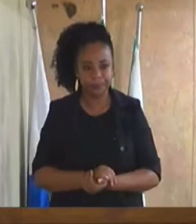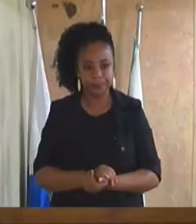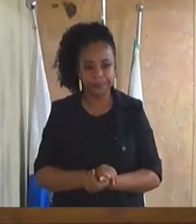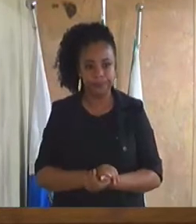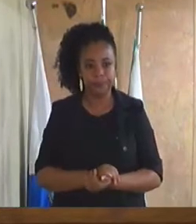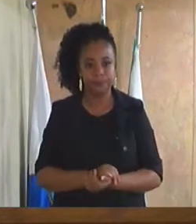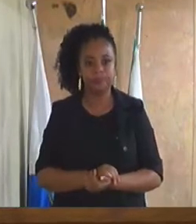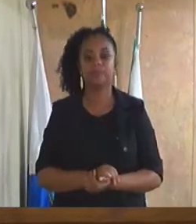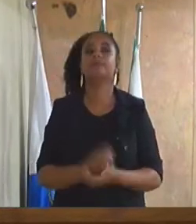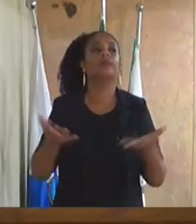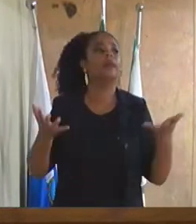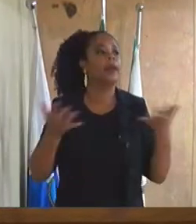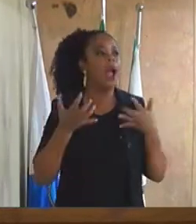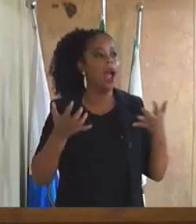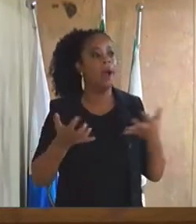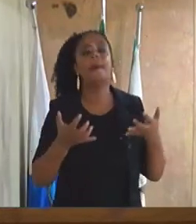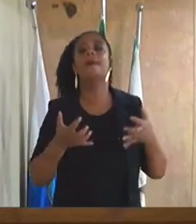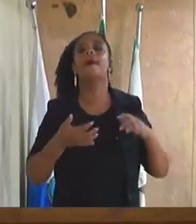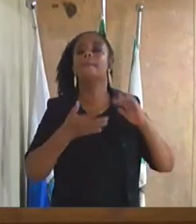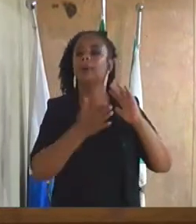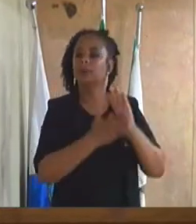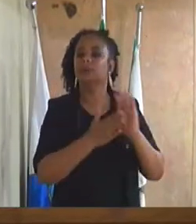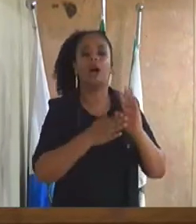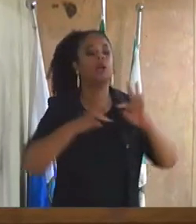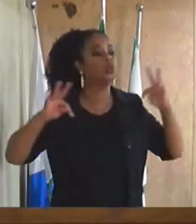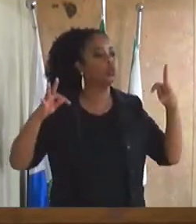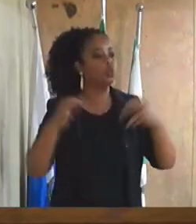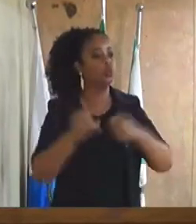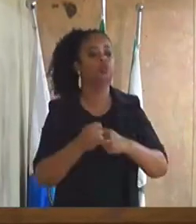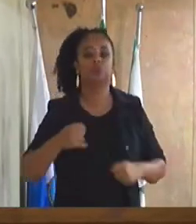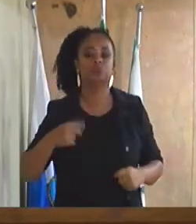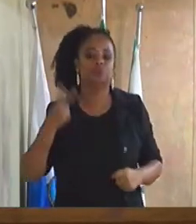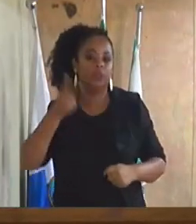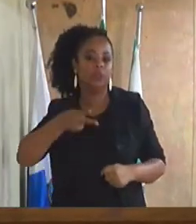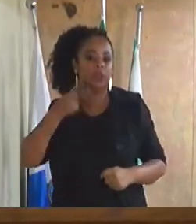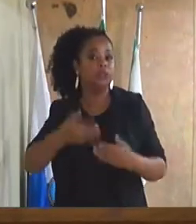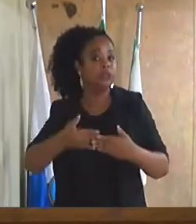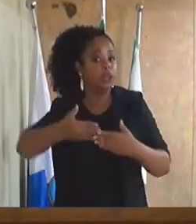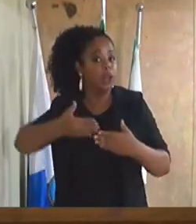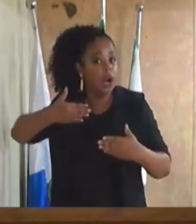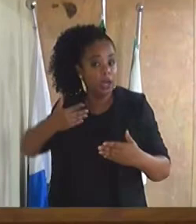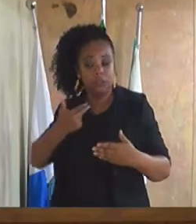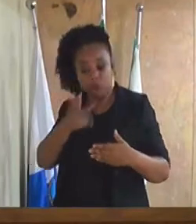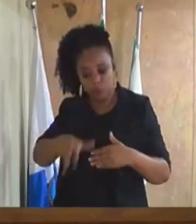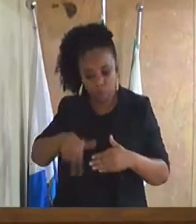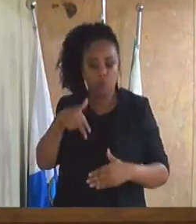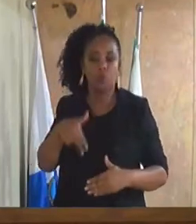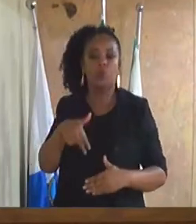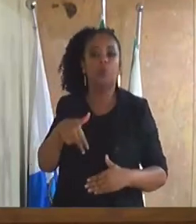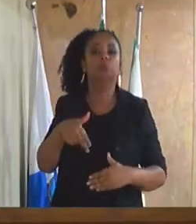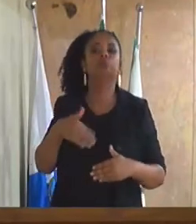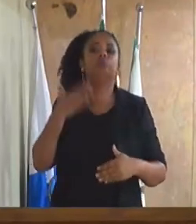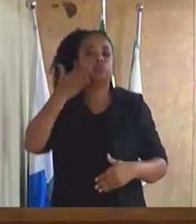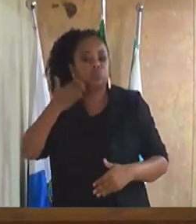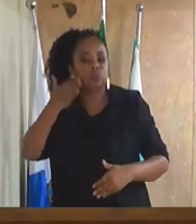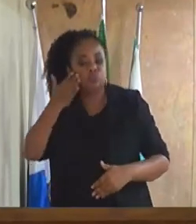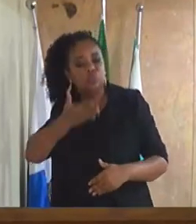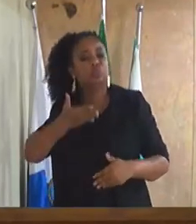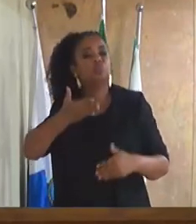de parabenizar todos os vereadores que me antecederam aqui pelos seus discursos